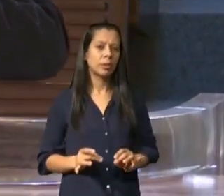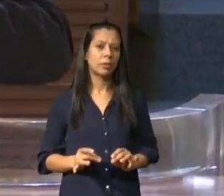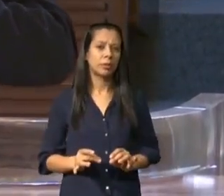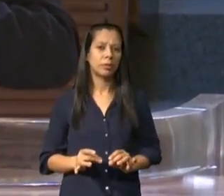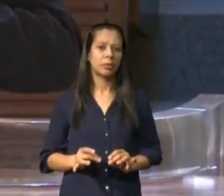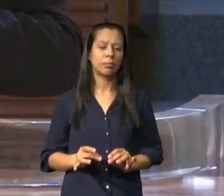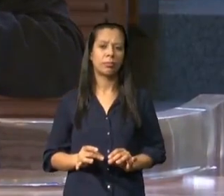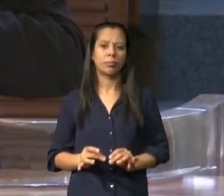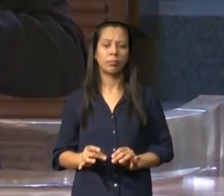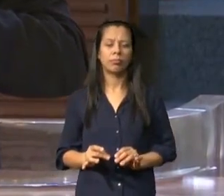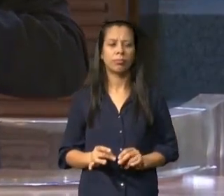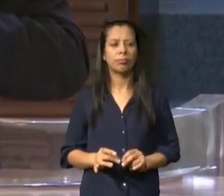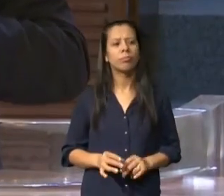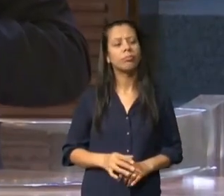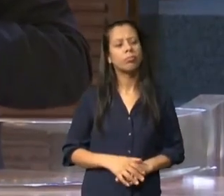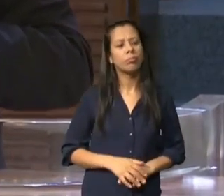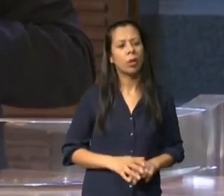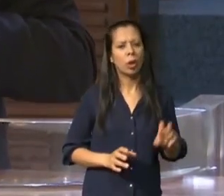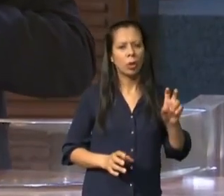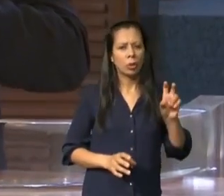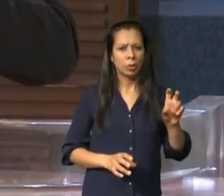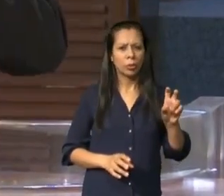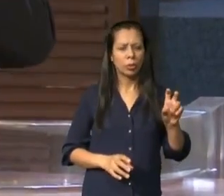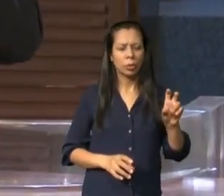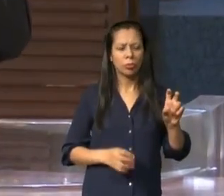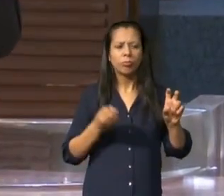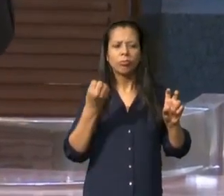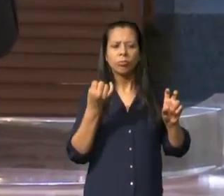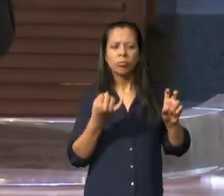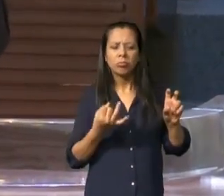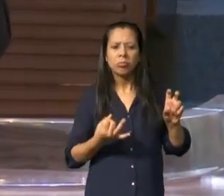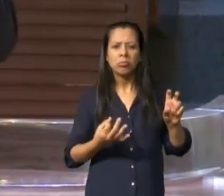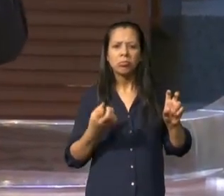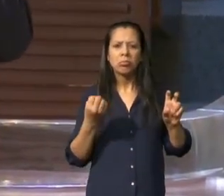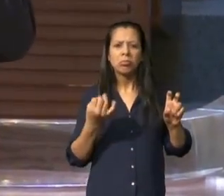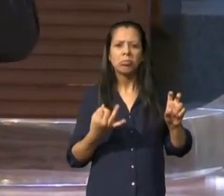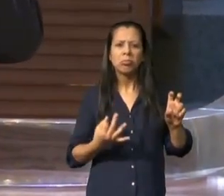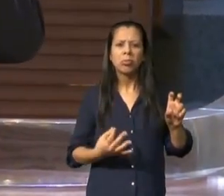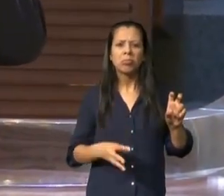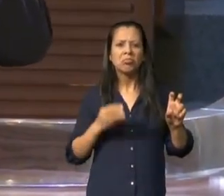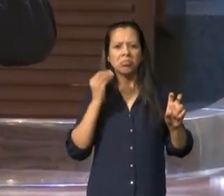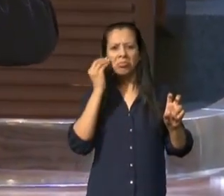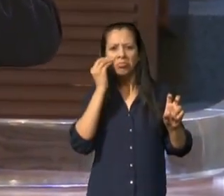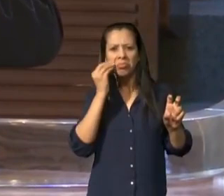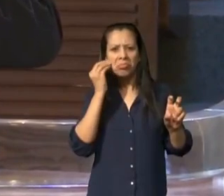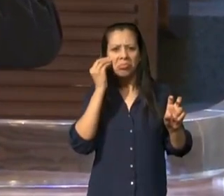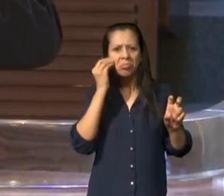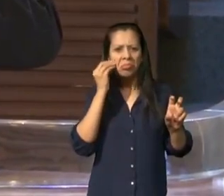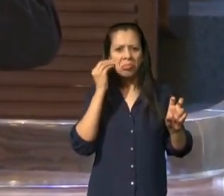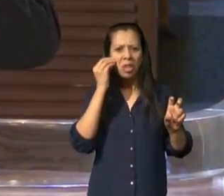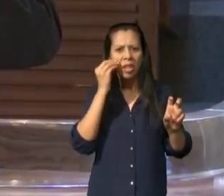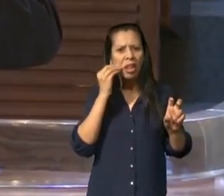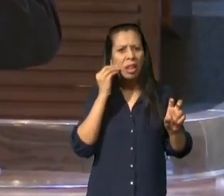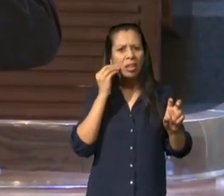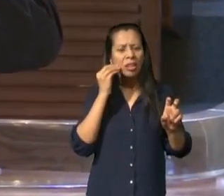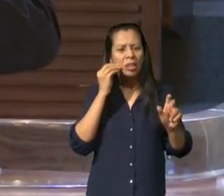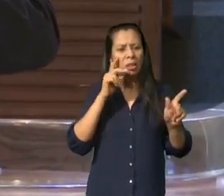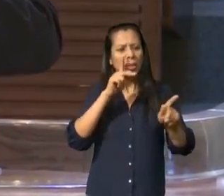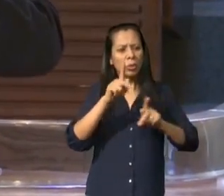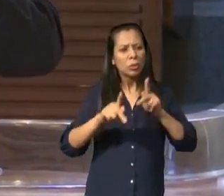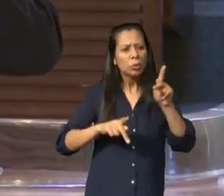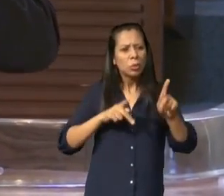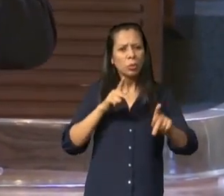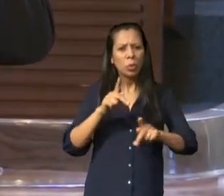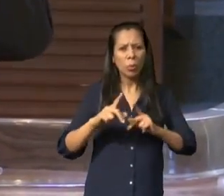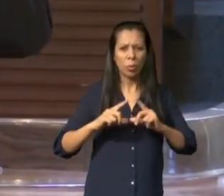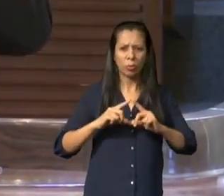momentos nesses cinco versos Paulo retrata a experiência do povo de Deus ali no